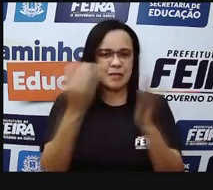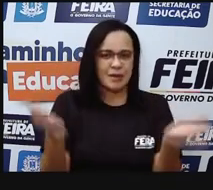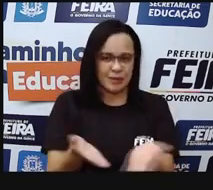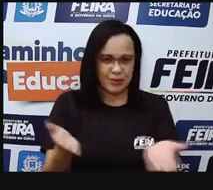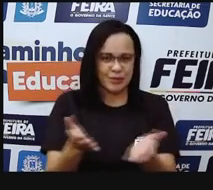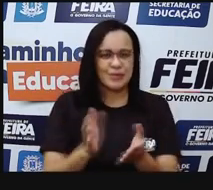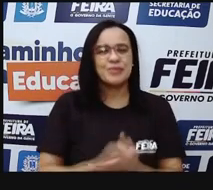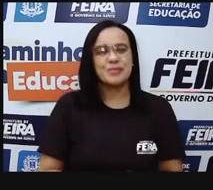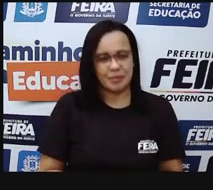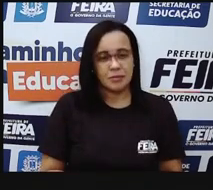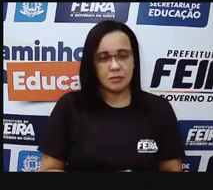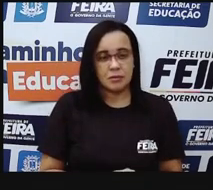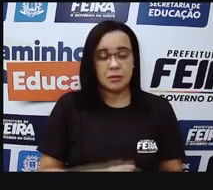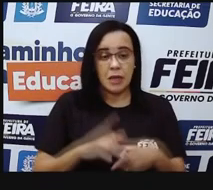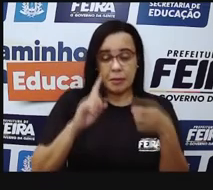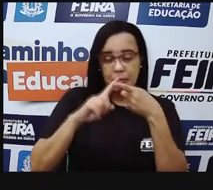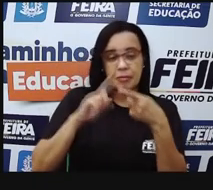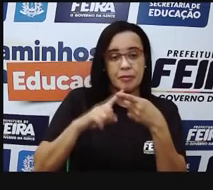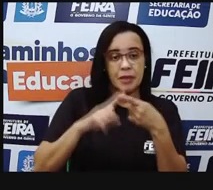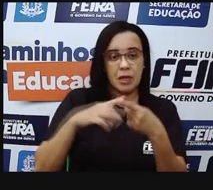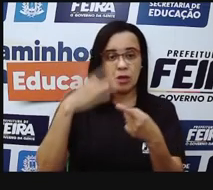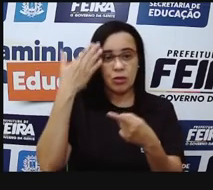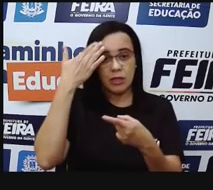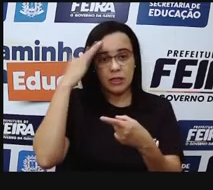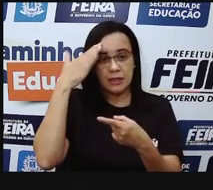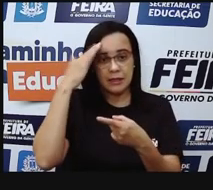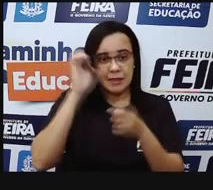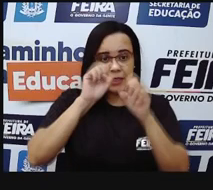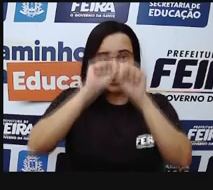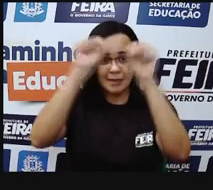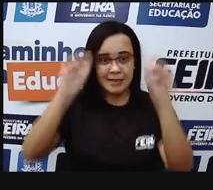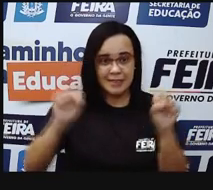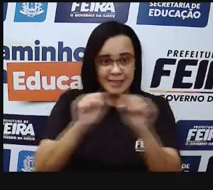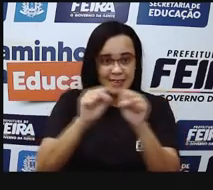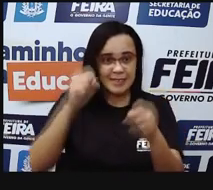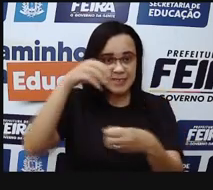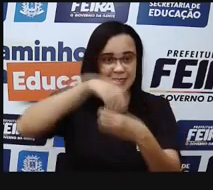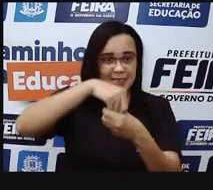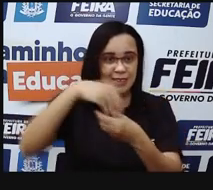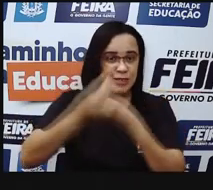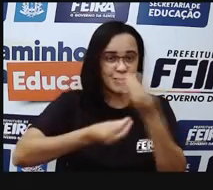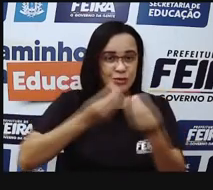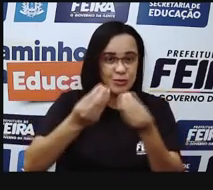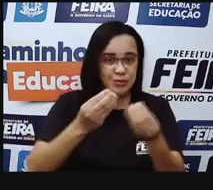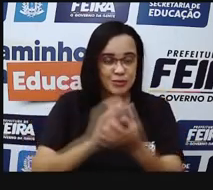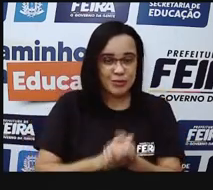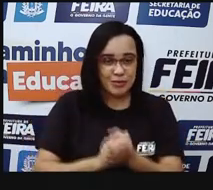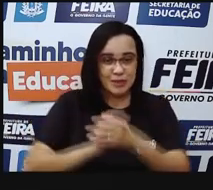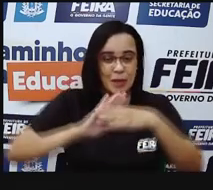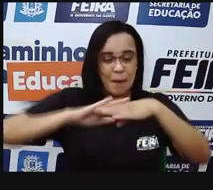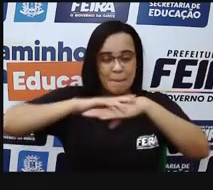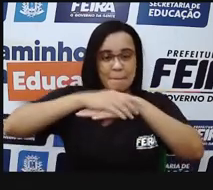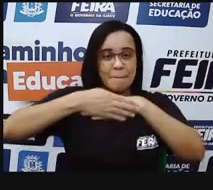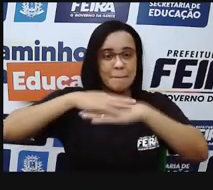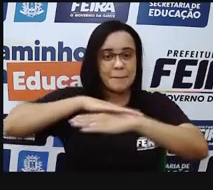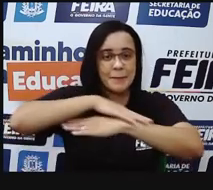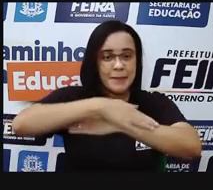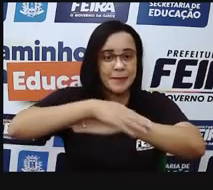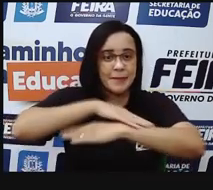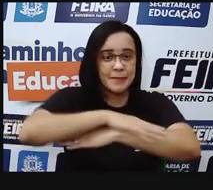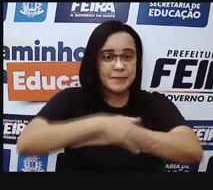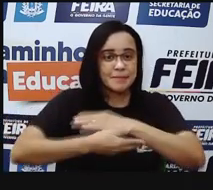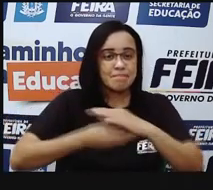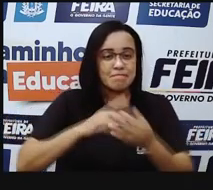E, para isso, a gente precisa entender que esse sistema é pigmentado, que é esse, essa é nossa pele, né? Ela tem